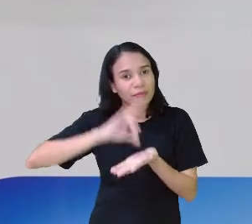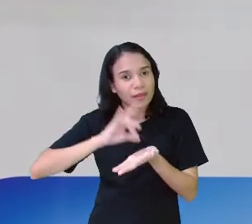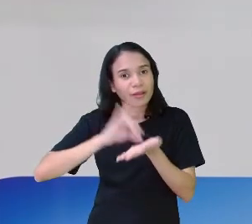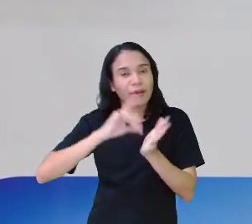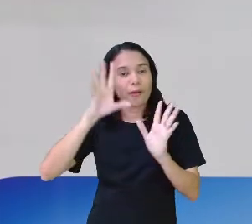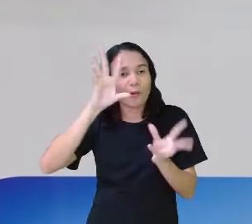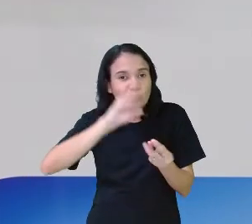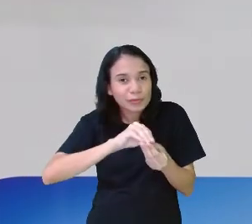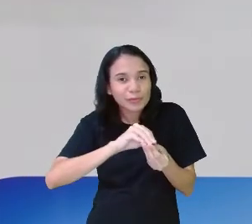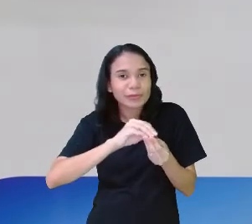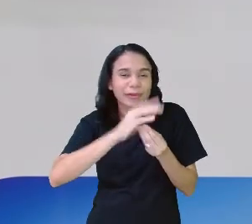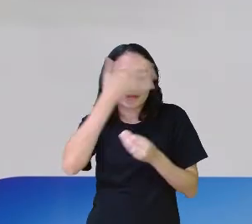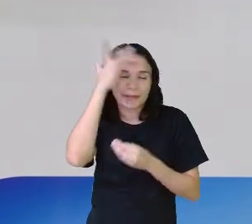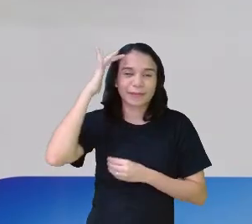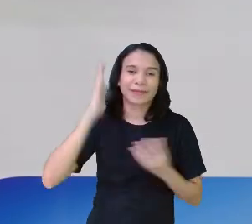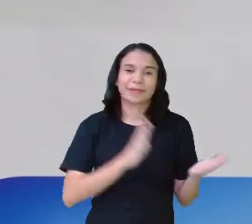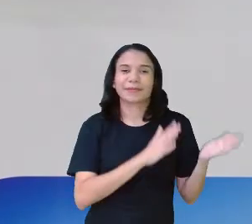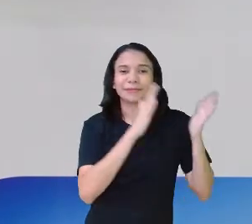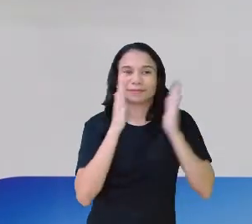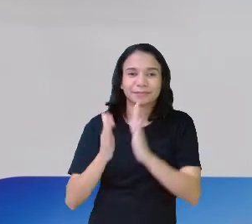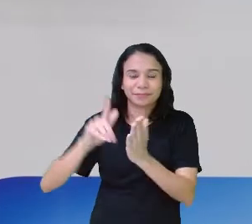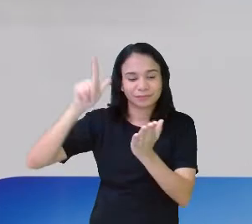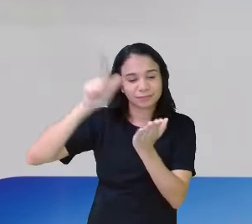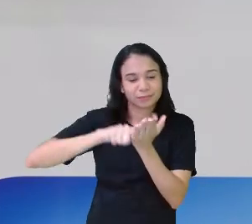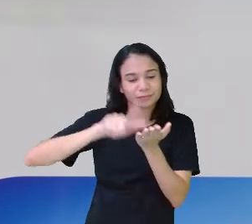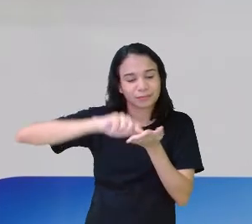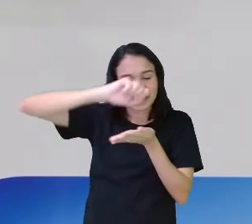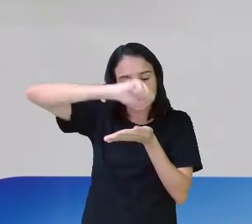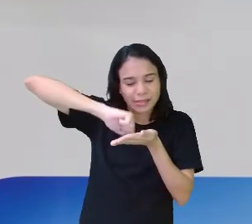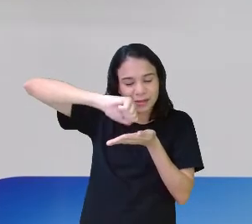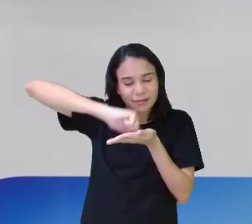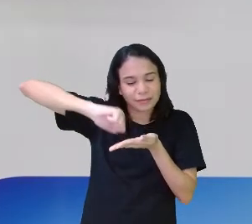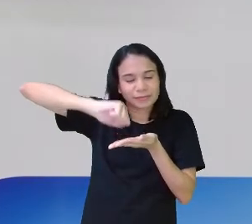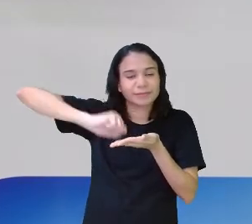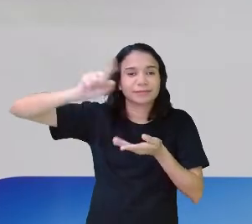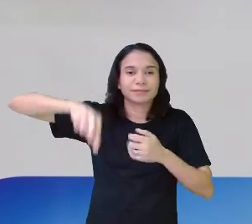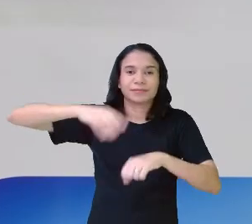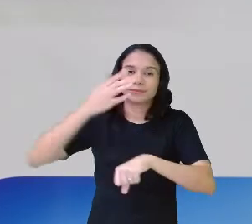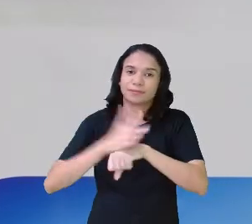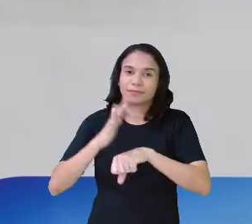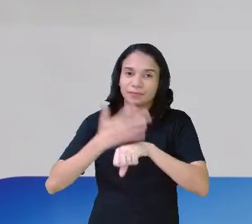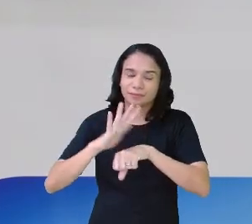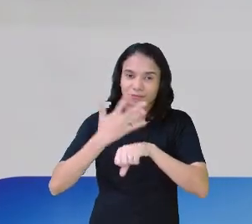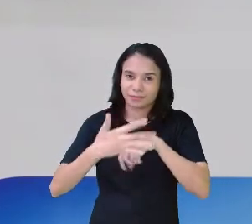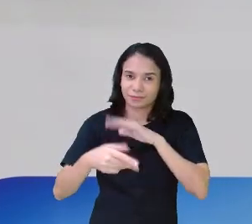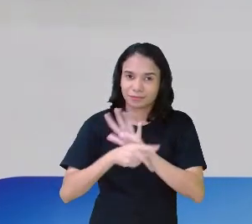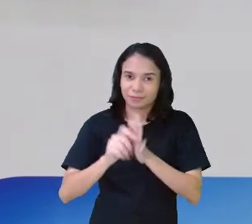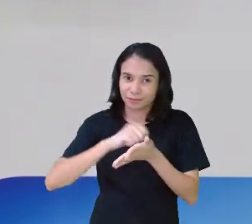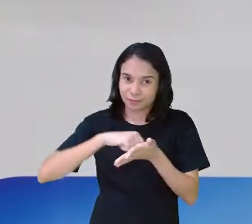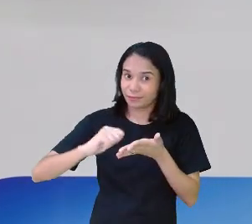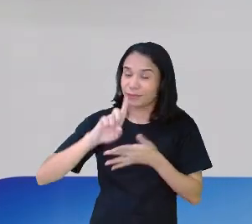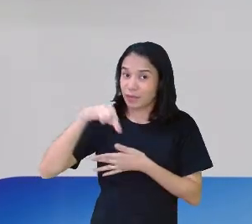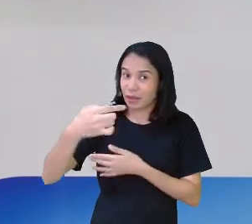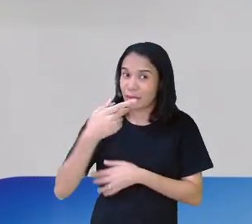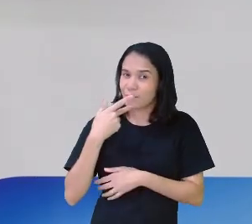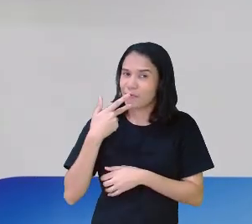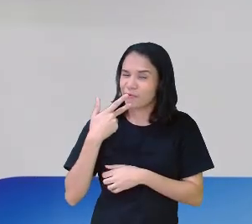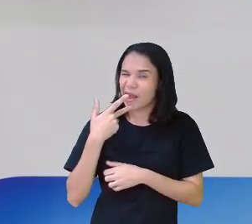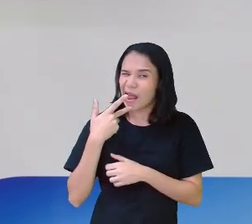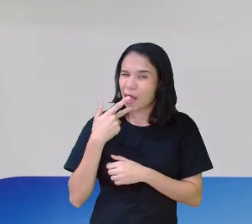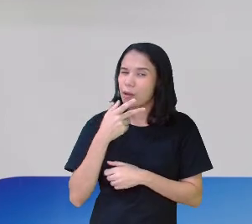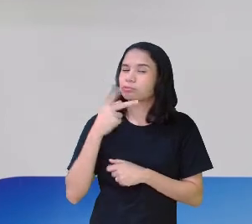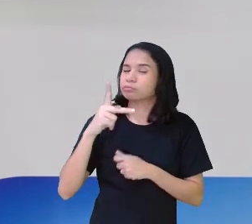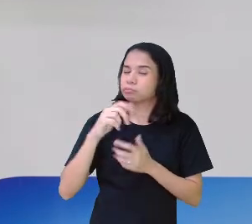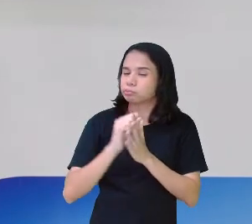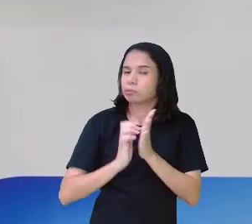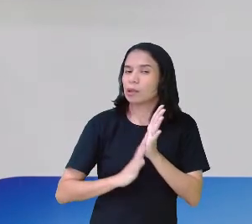O que falta só é passar para o papel. É a prática da escrita. E daqui a pouco eu já vou te dar um serviço